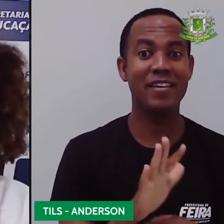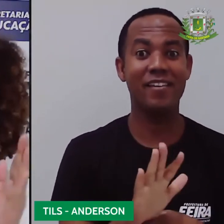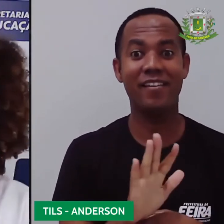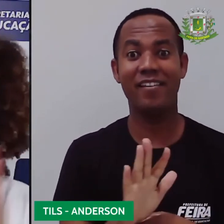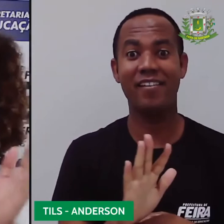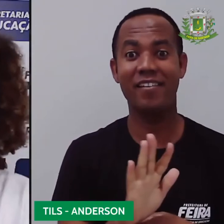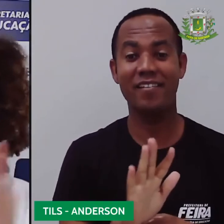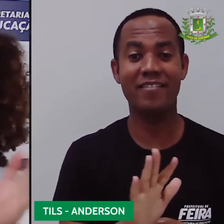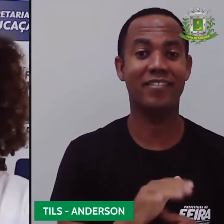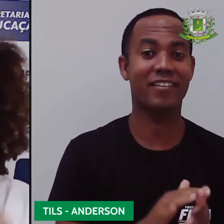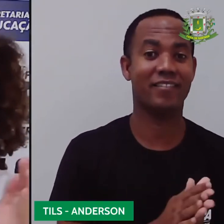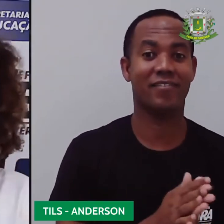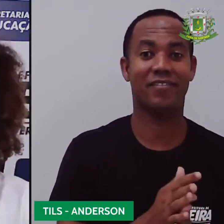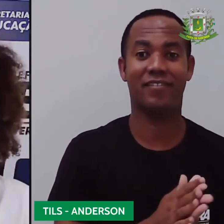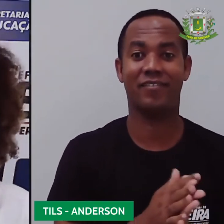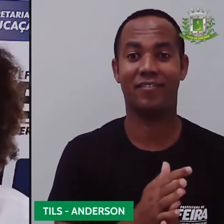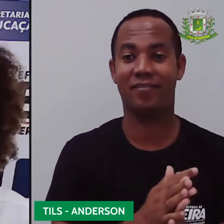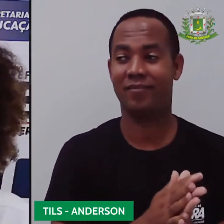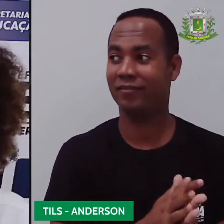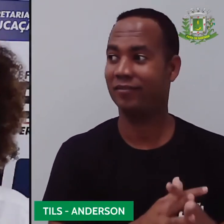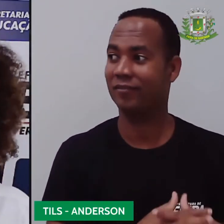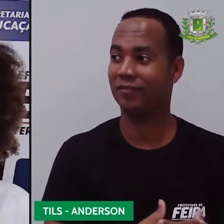Vem, slide! Vem, slide!